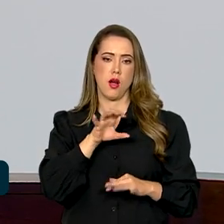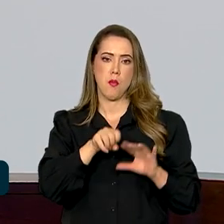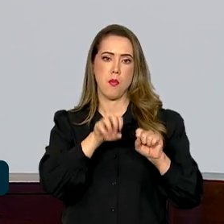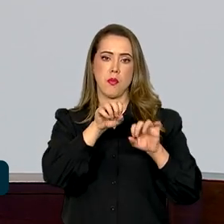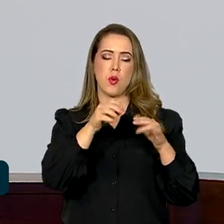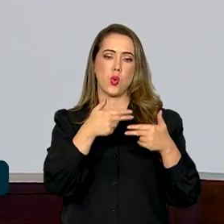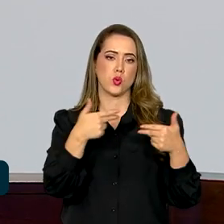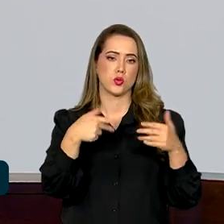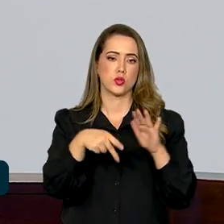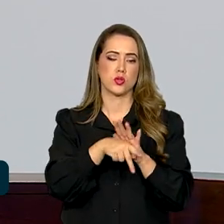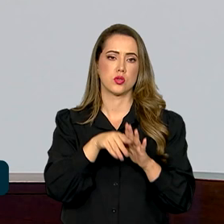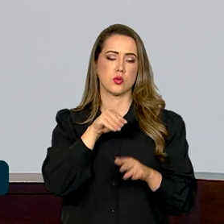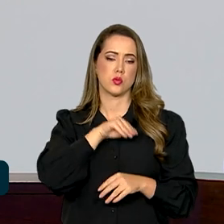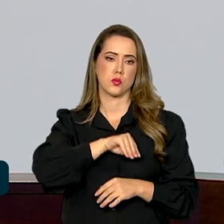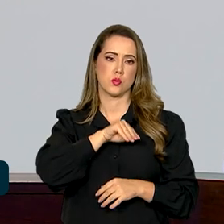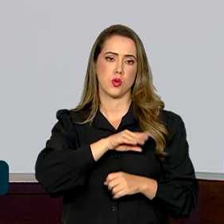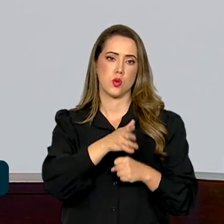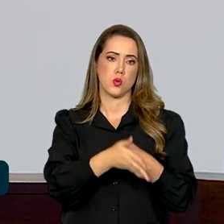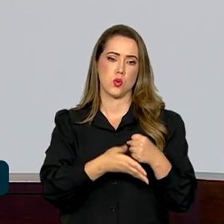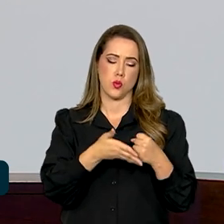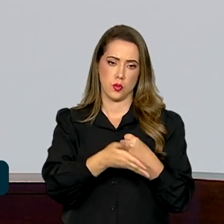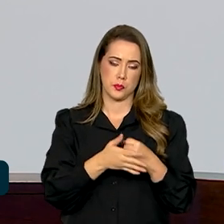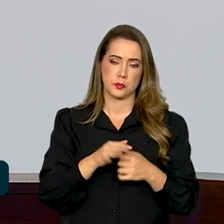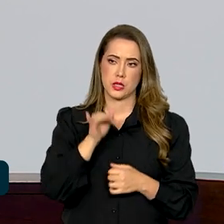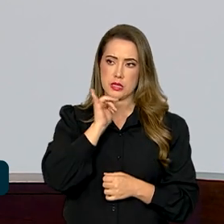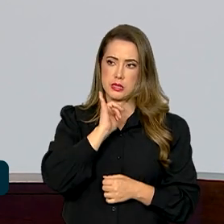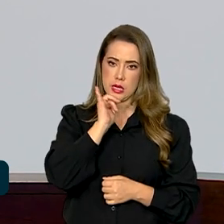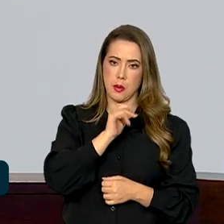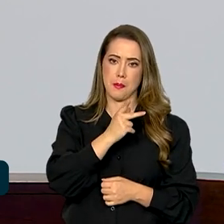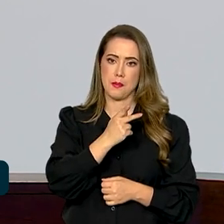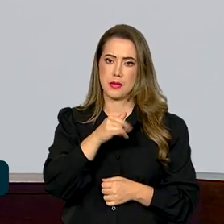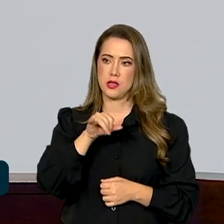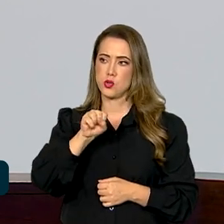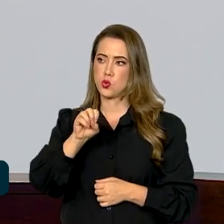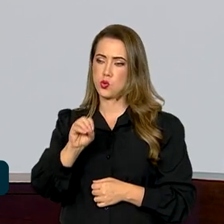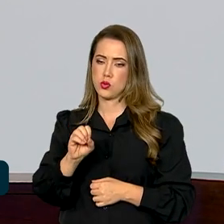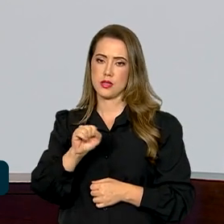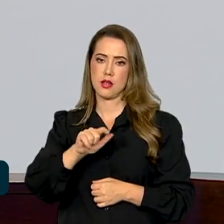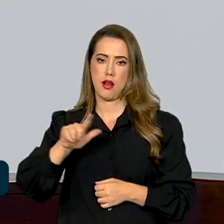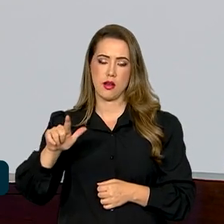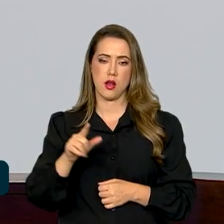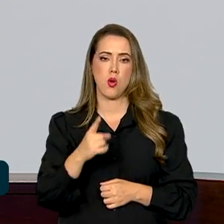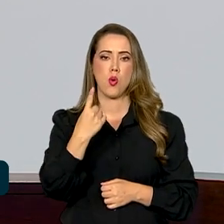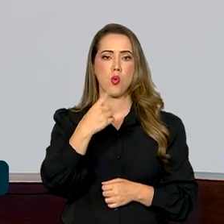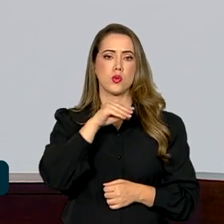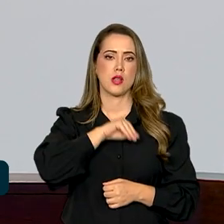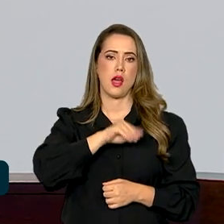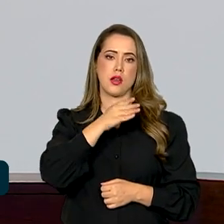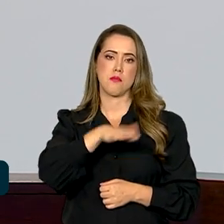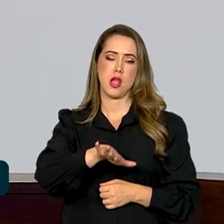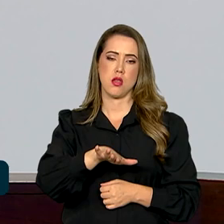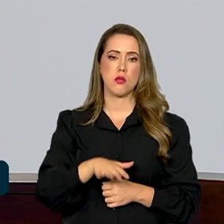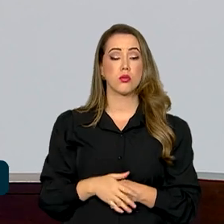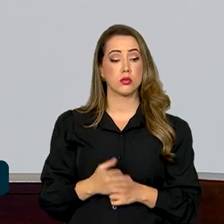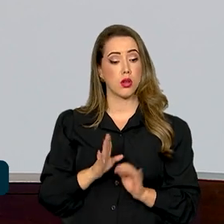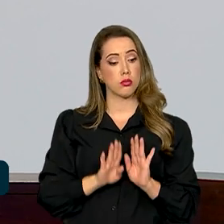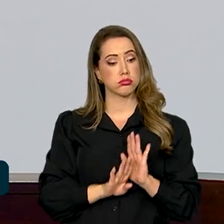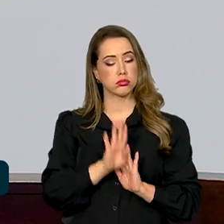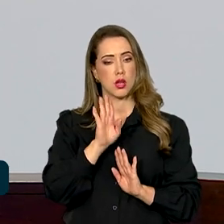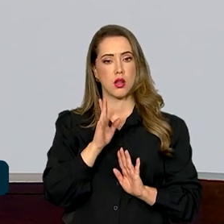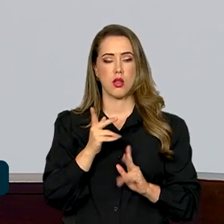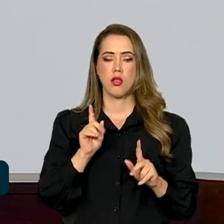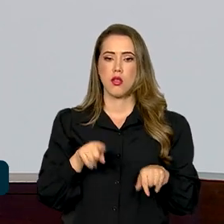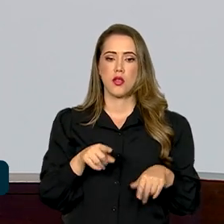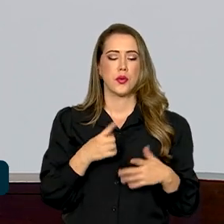que tem lá o piso salarial de um salário mínimo e meio, o crescimento do salário mínimo, que não permite